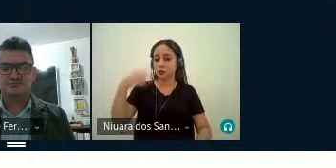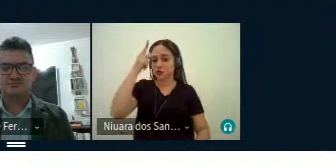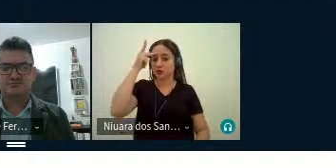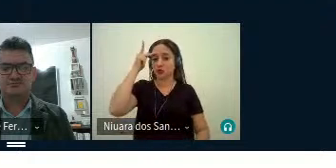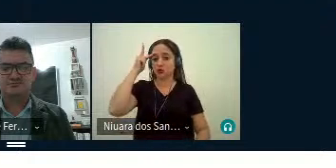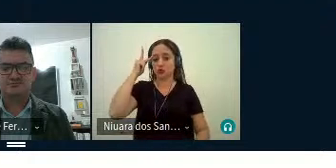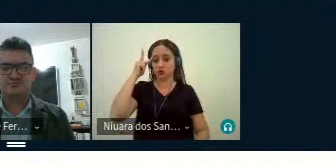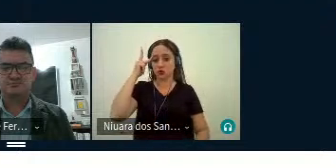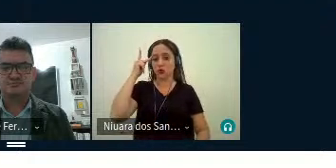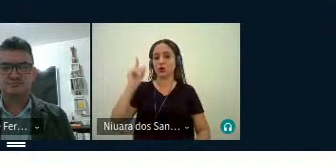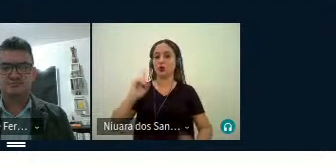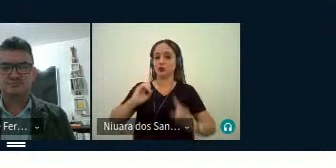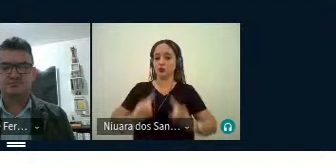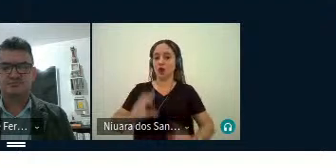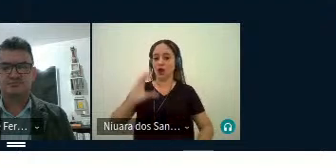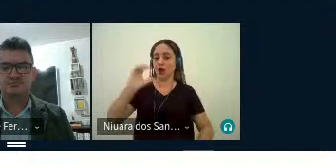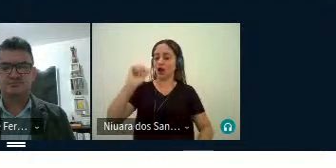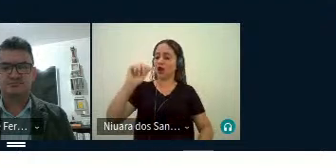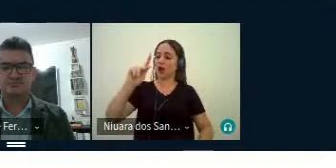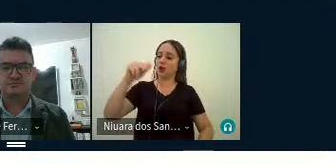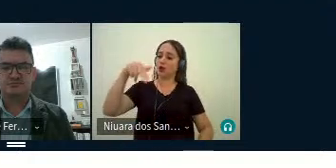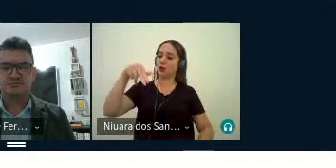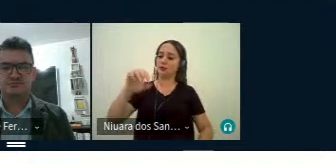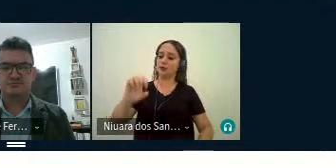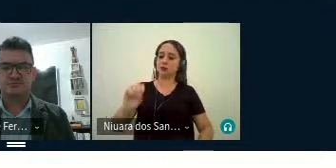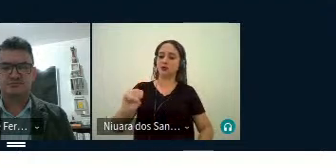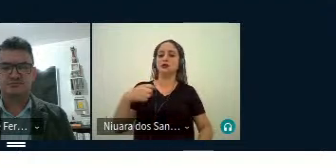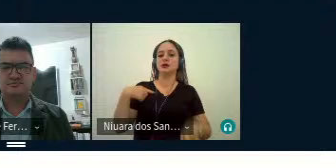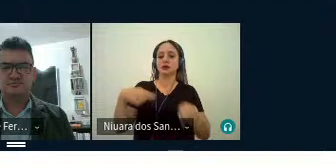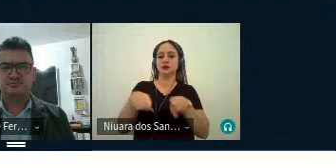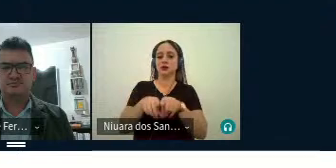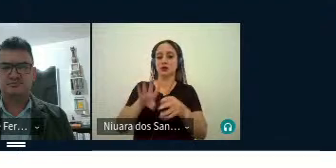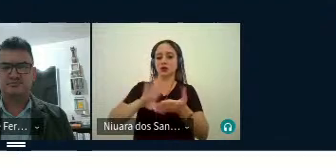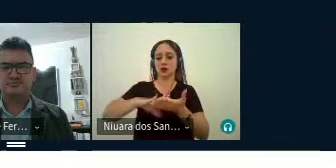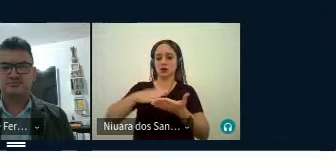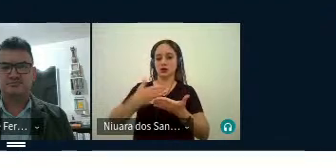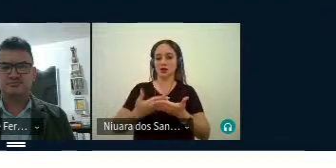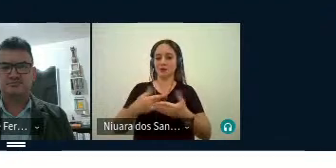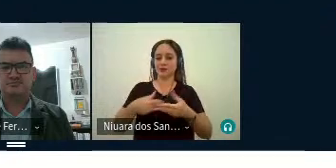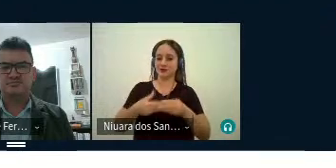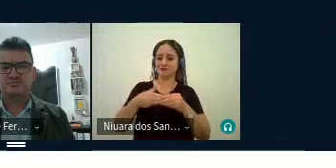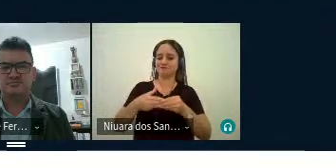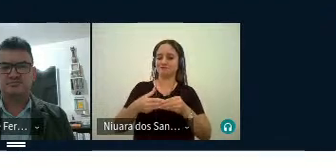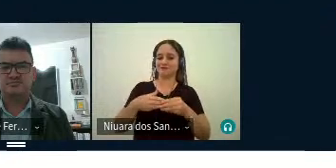Especiais, a CAPNES, com a disponibilização de suas intérpretes.